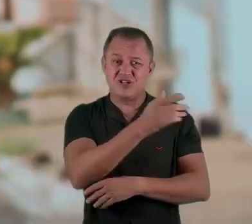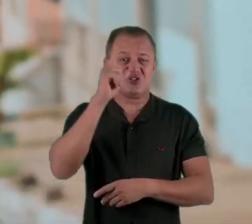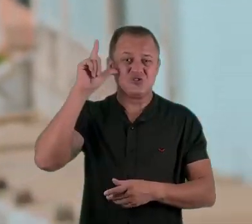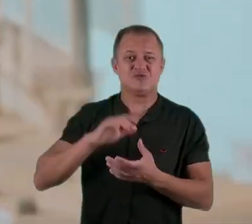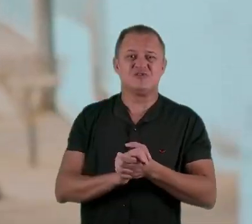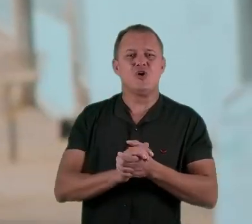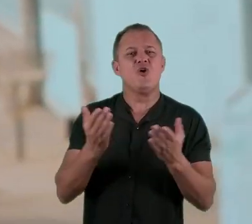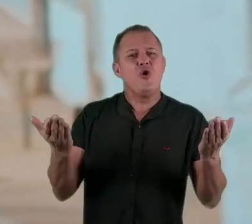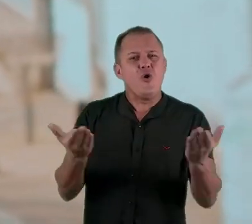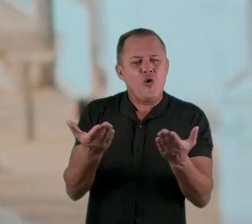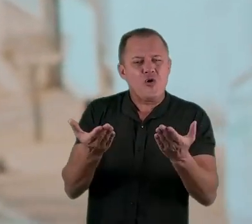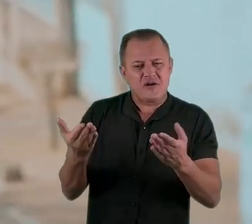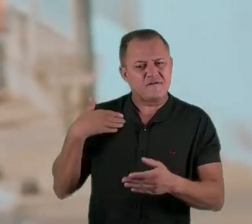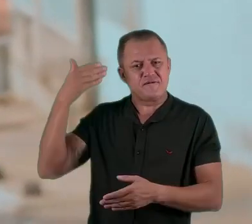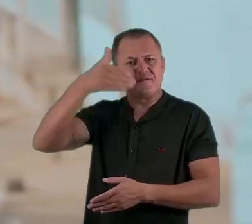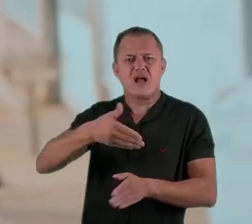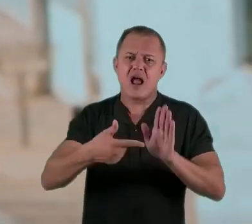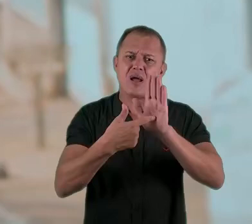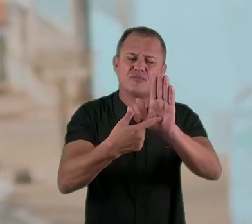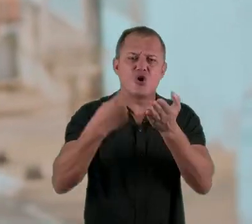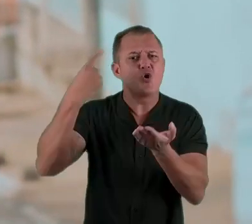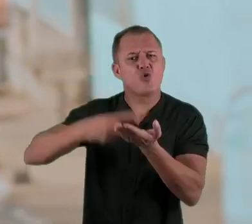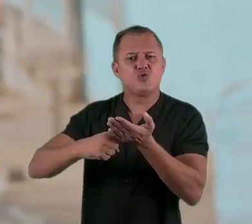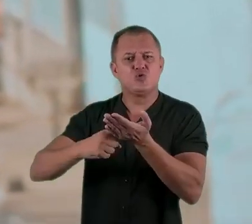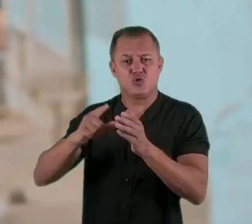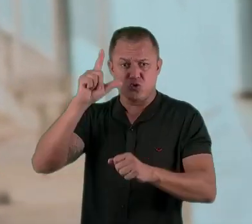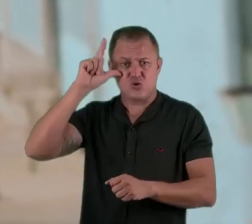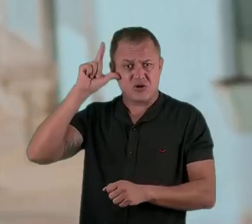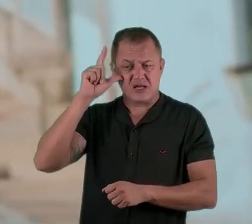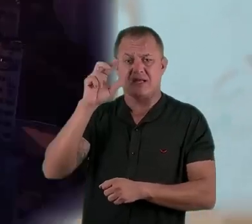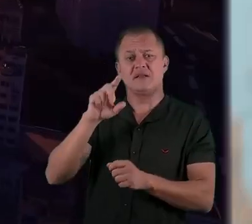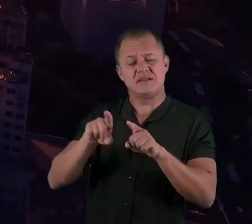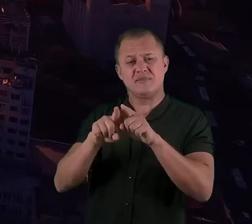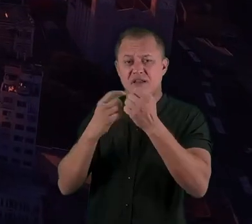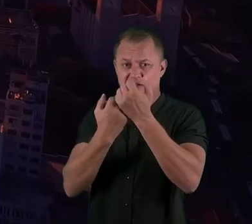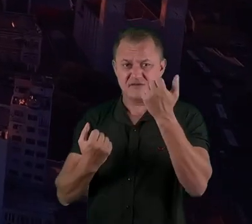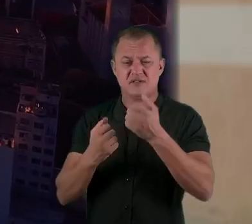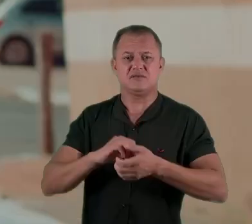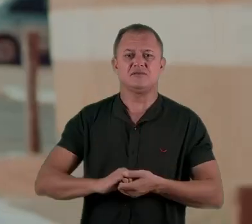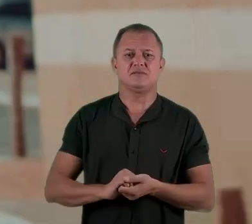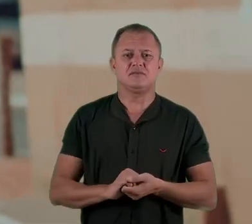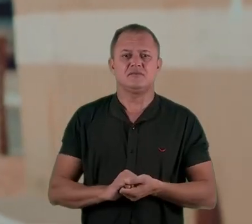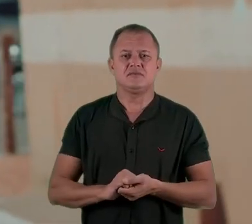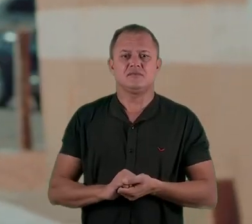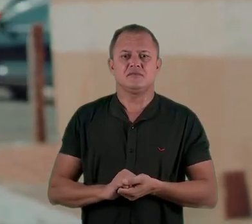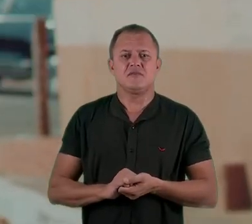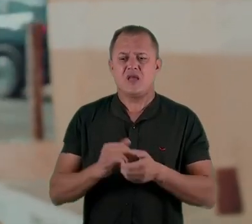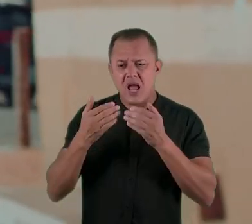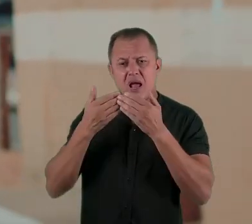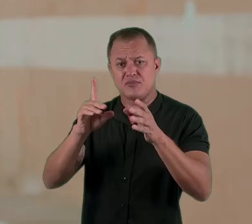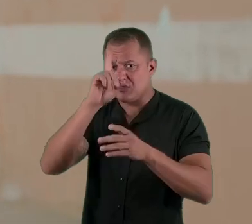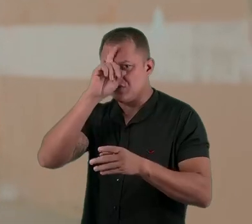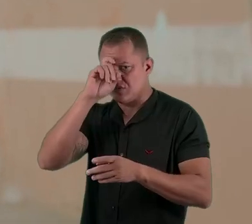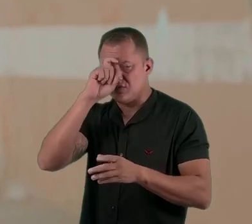Hoje nós estamos aqui para apresentar os compromissos do Lúdio e da Rafaela. Nós vamos reabrir as